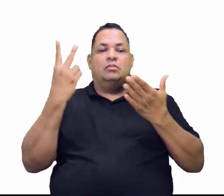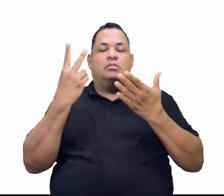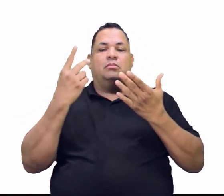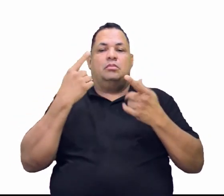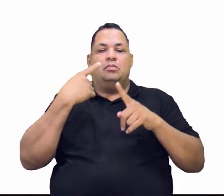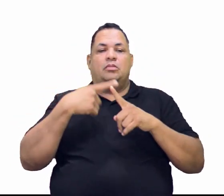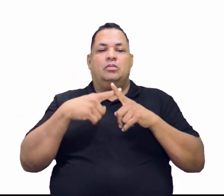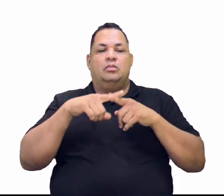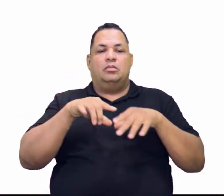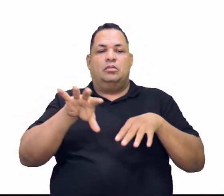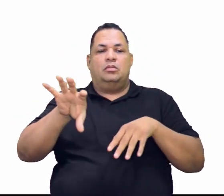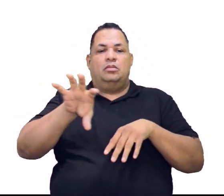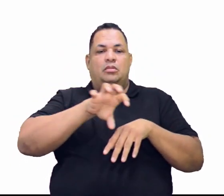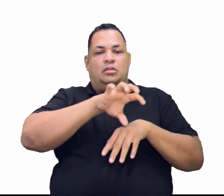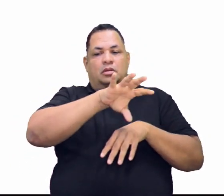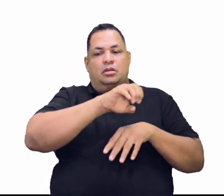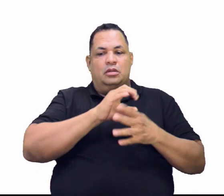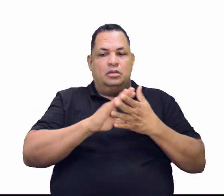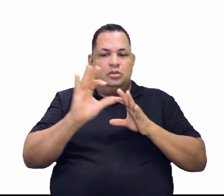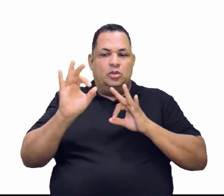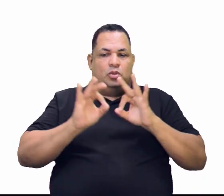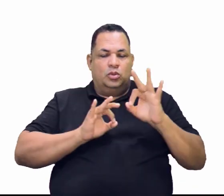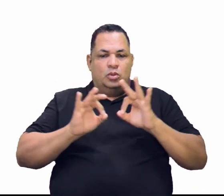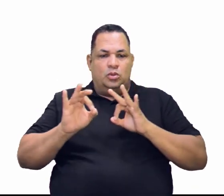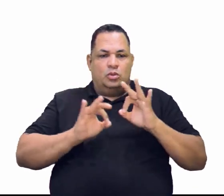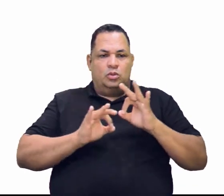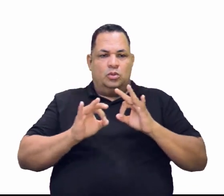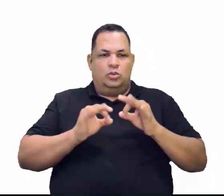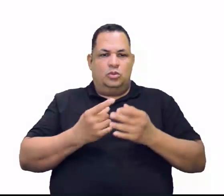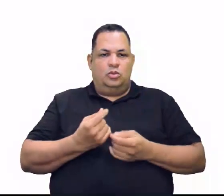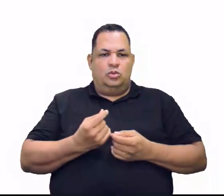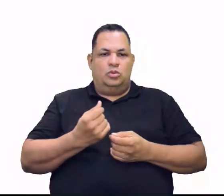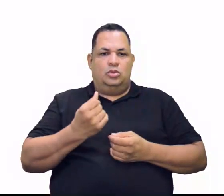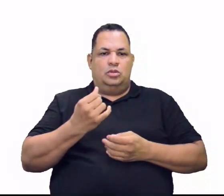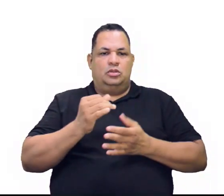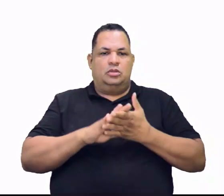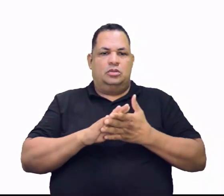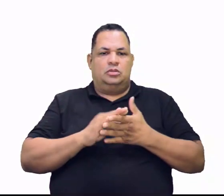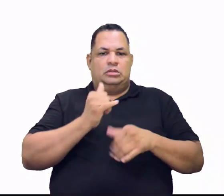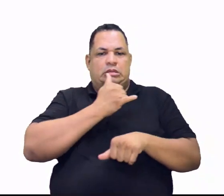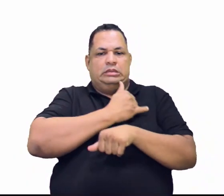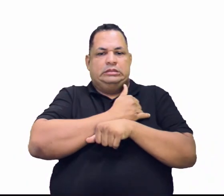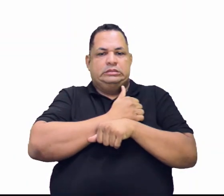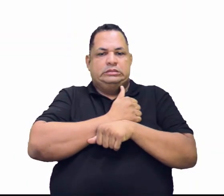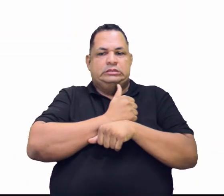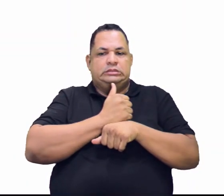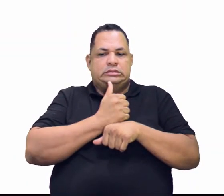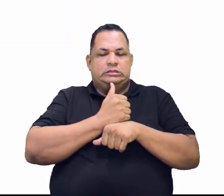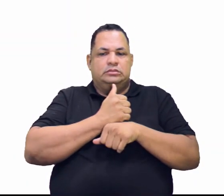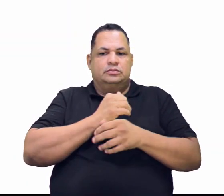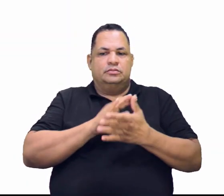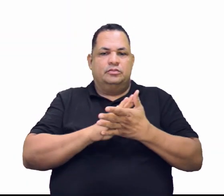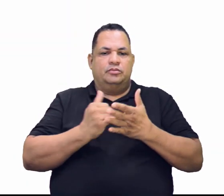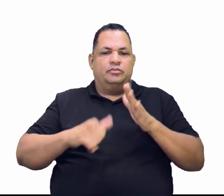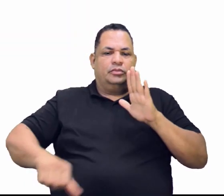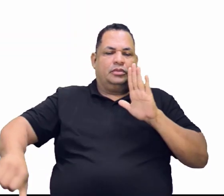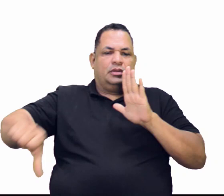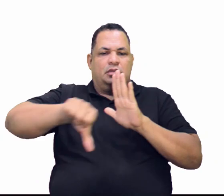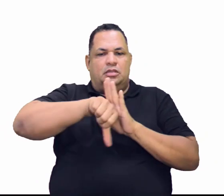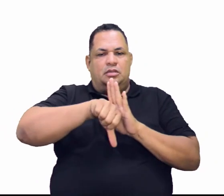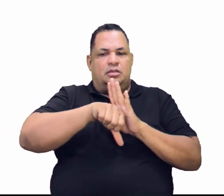fatores que atrai as organizações criminosas. De acordo com a agência